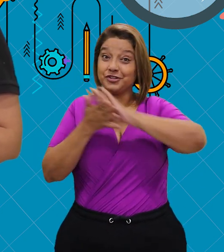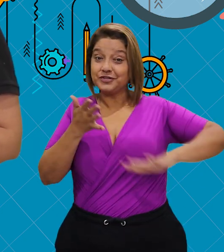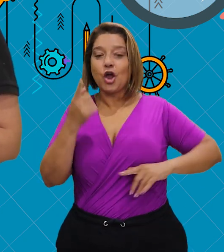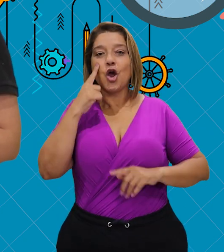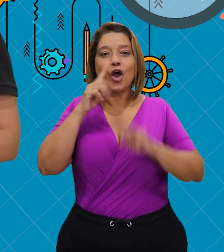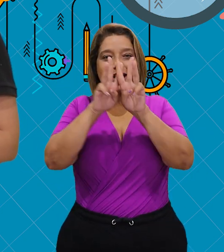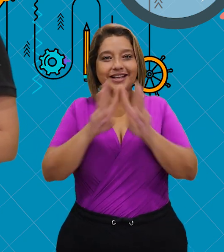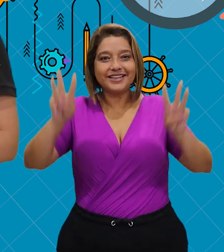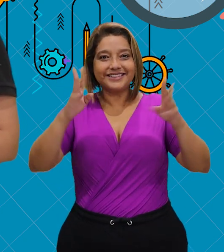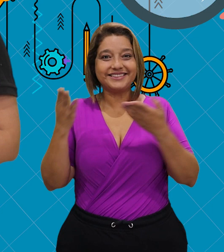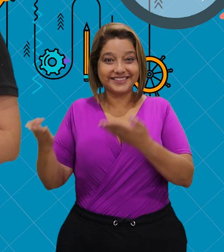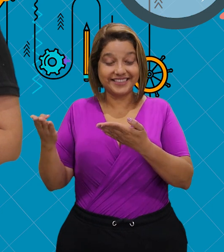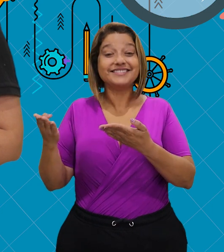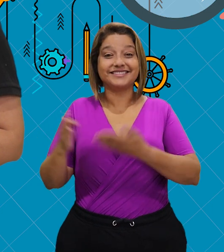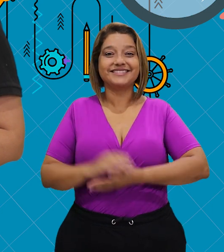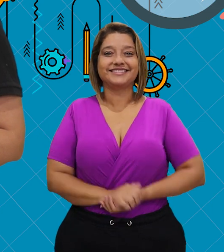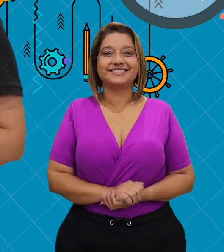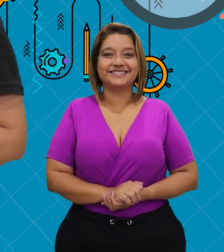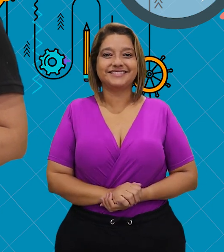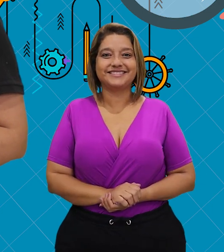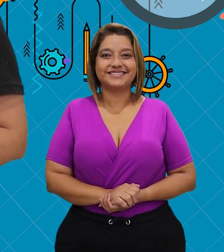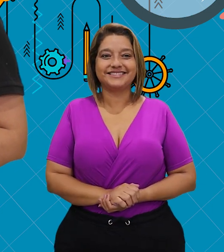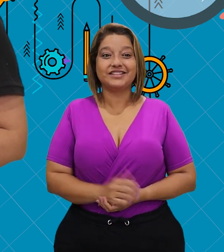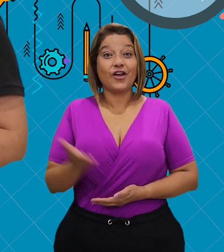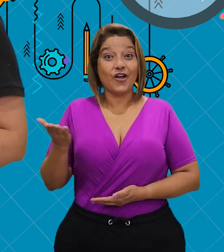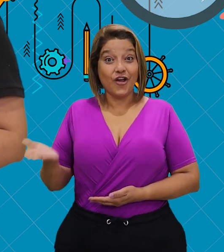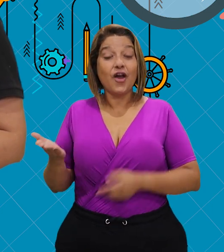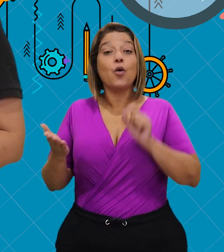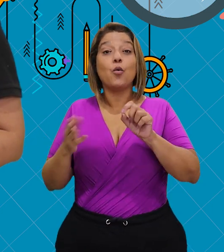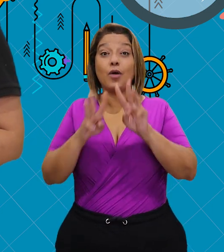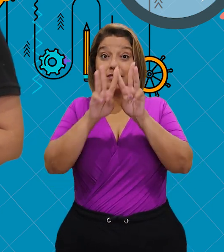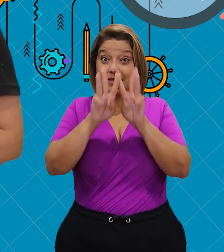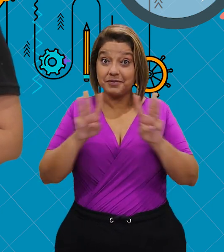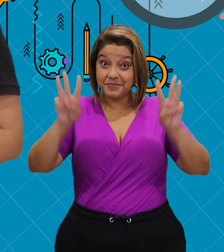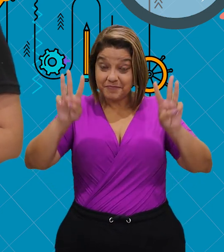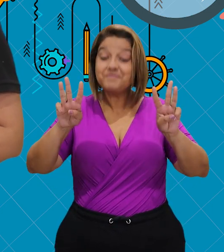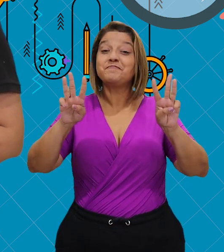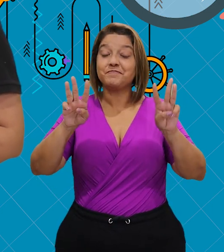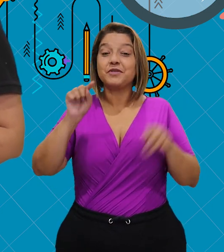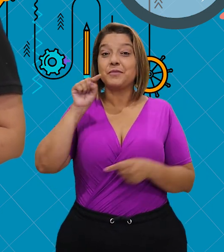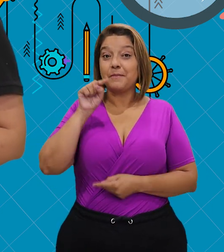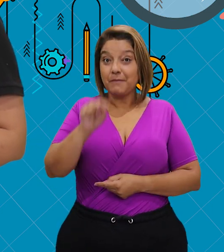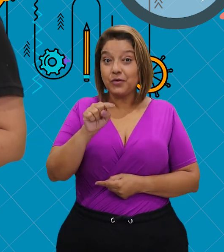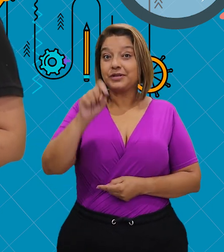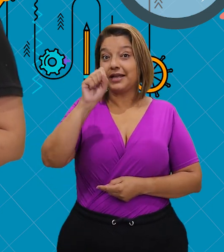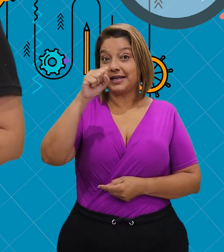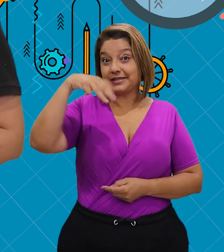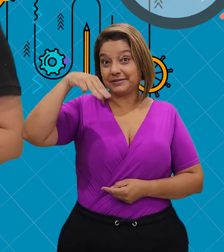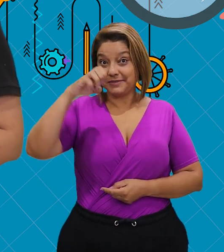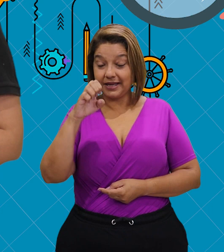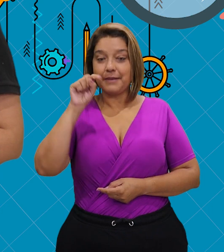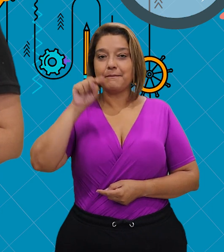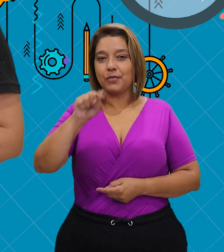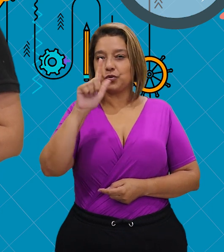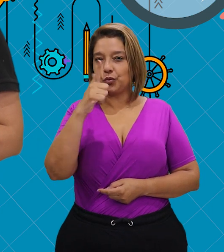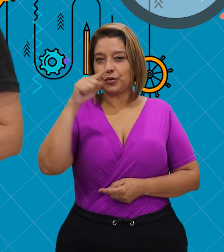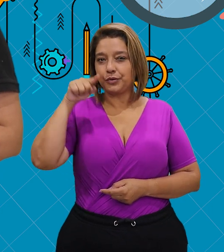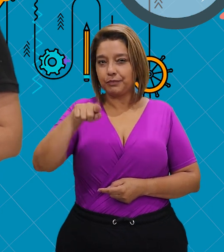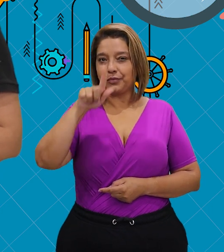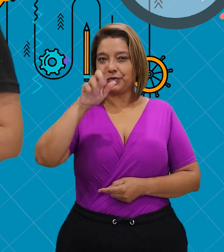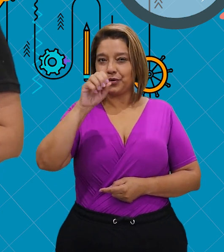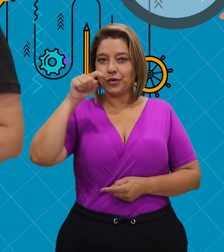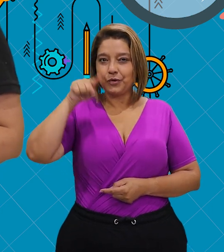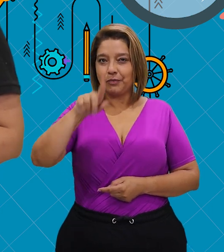site está aqui na sua telinha, junto com o QR Code. Então, basta acessar o www.sme.goiania